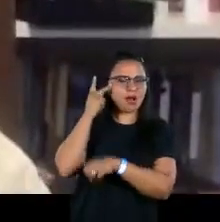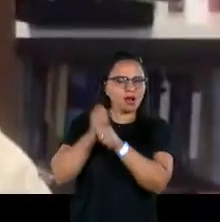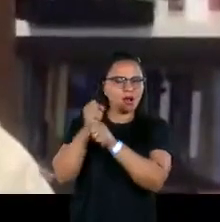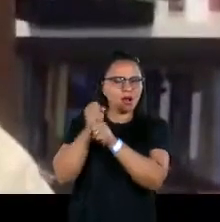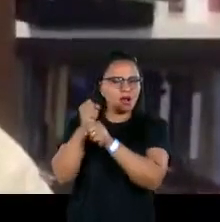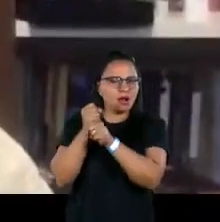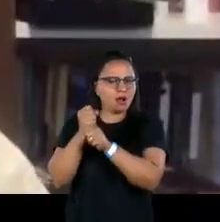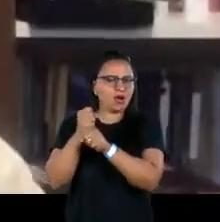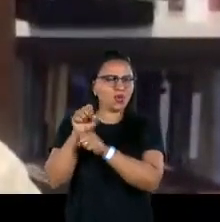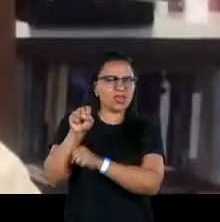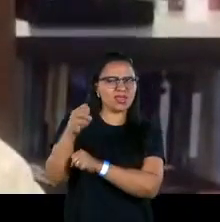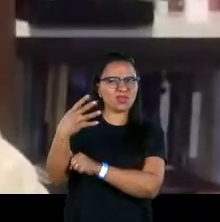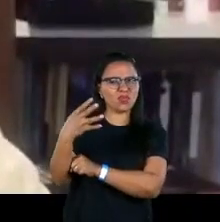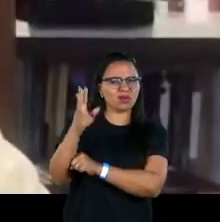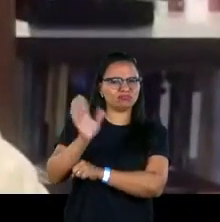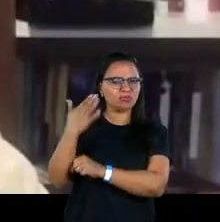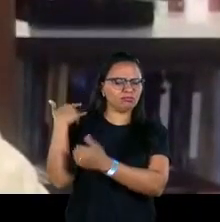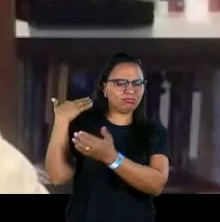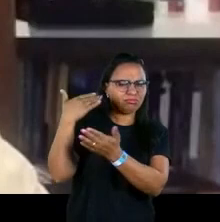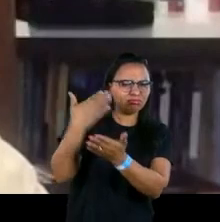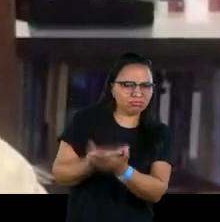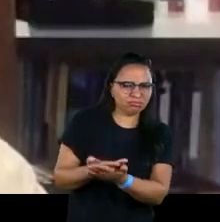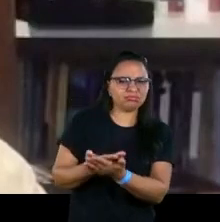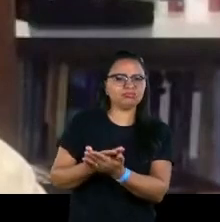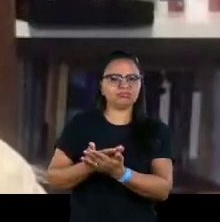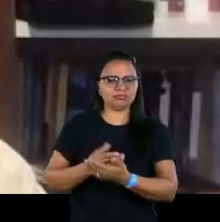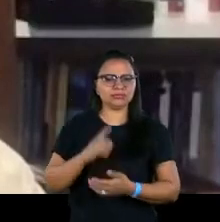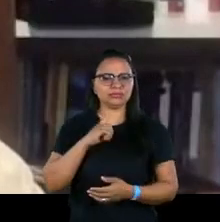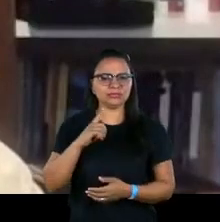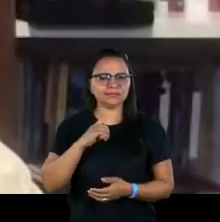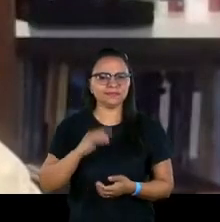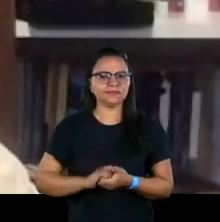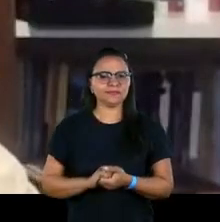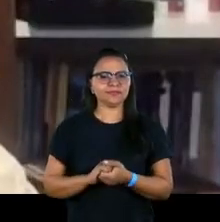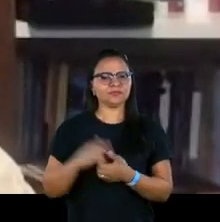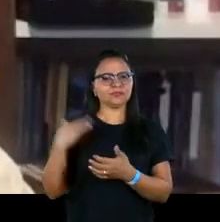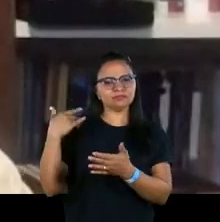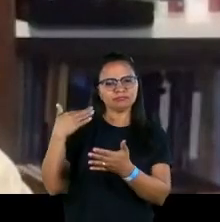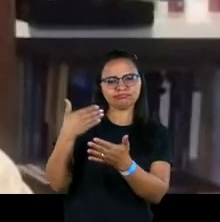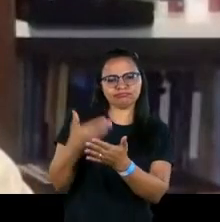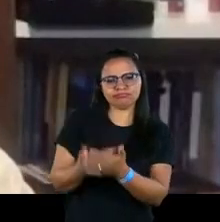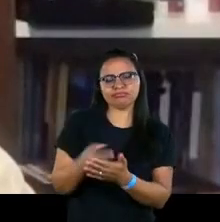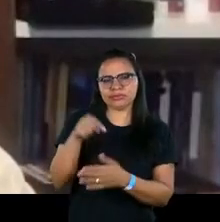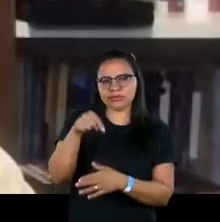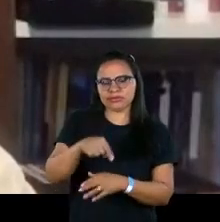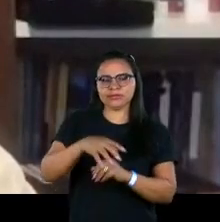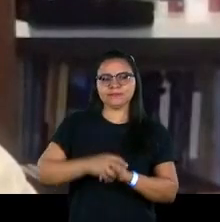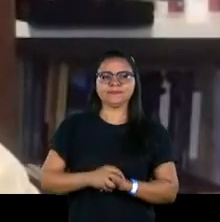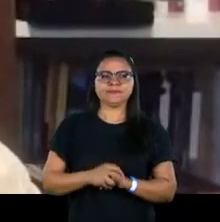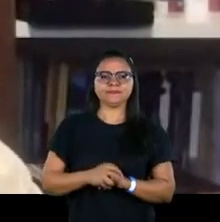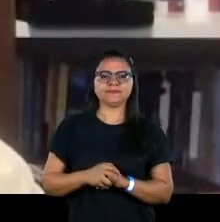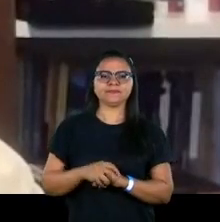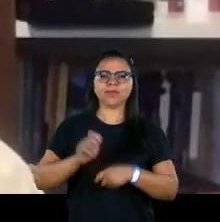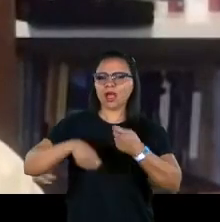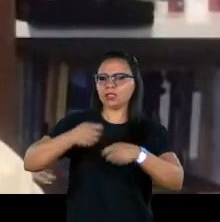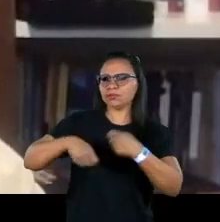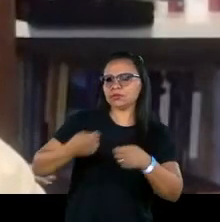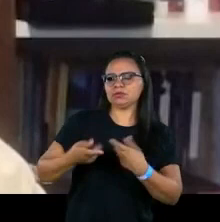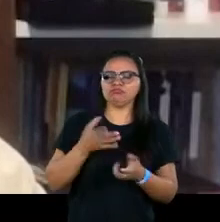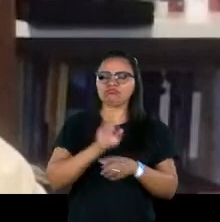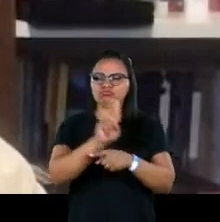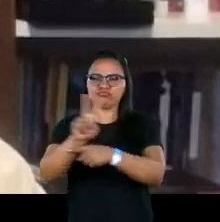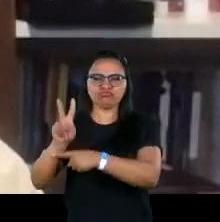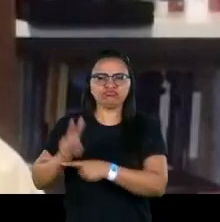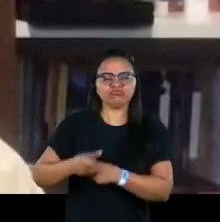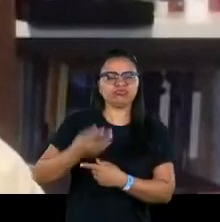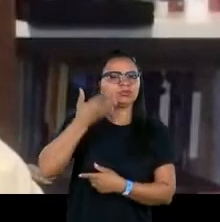anos, desde 84. Portanto, já tenho uma longa transitória aqui na administração do SESC.